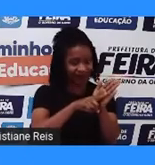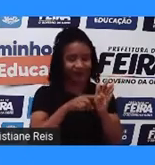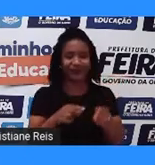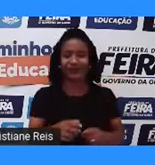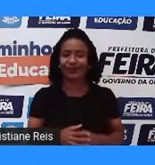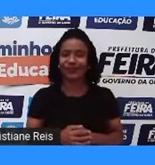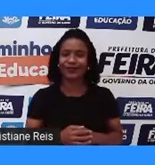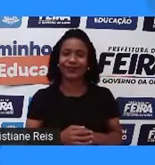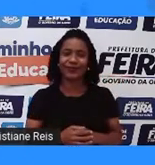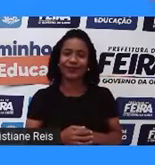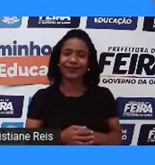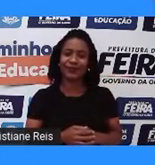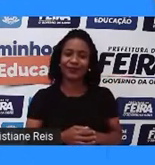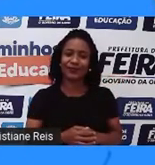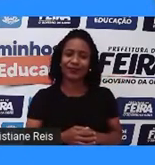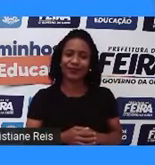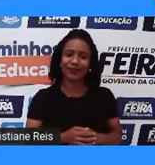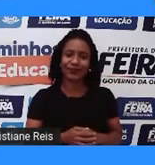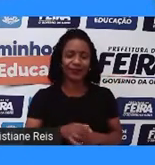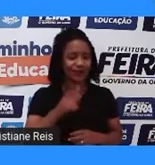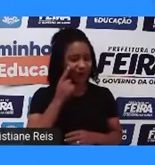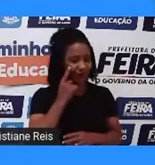aqui essa alternativa.